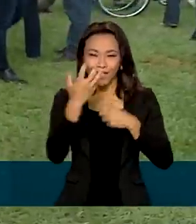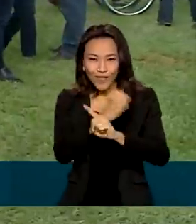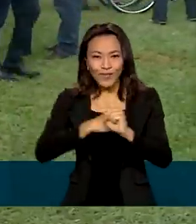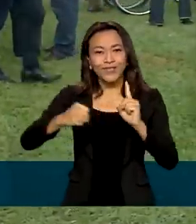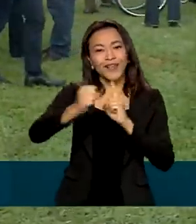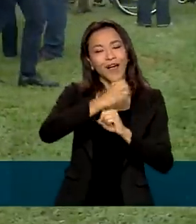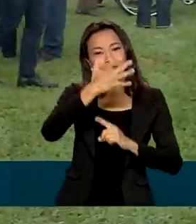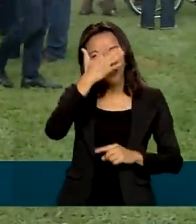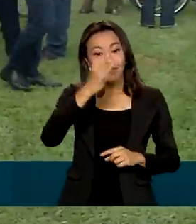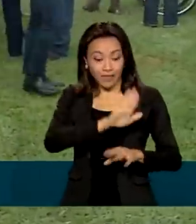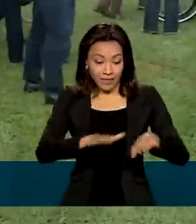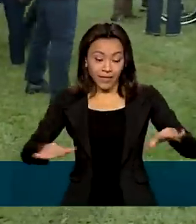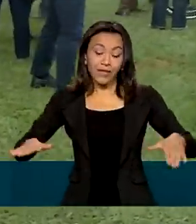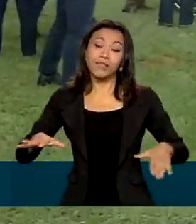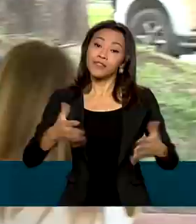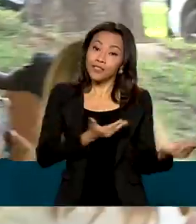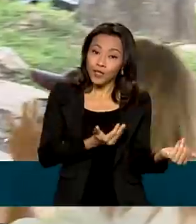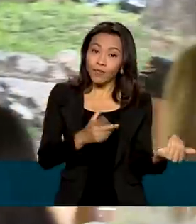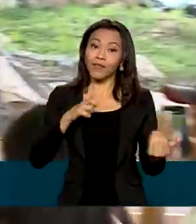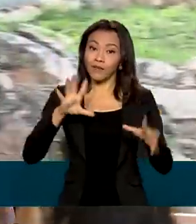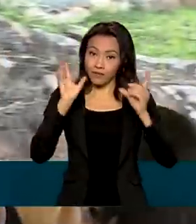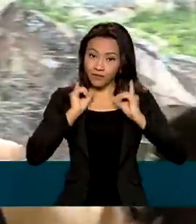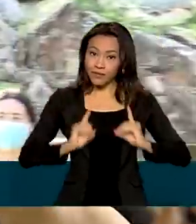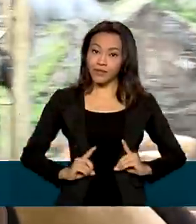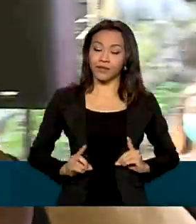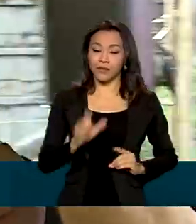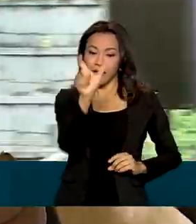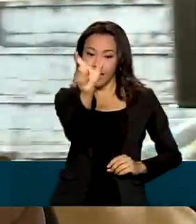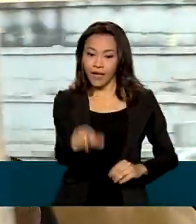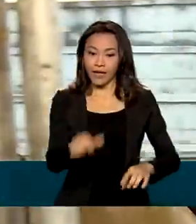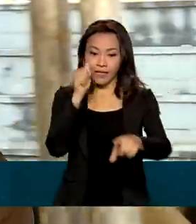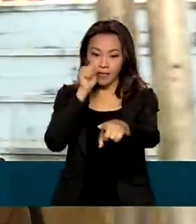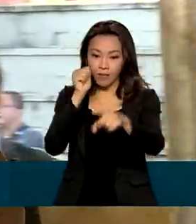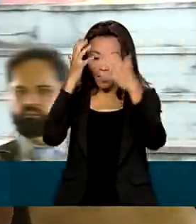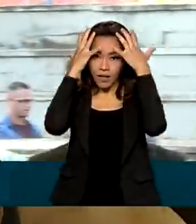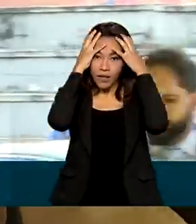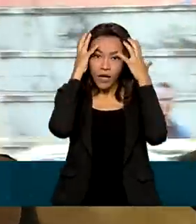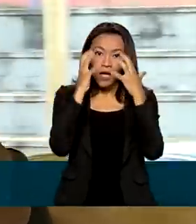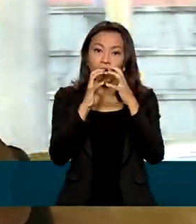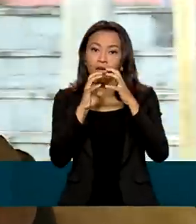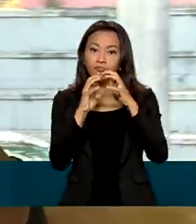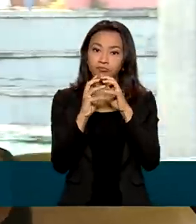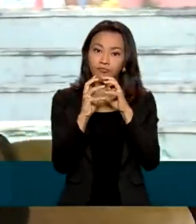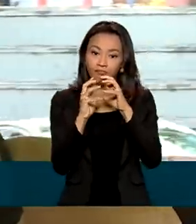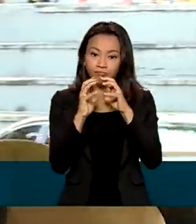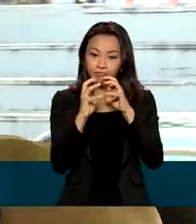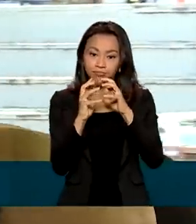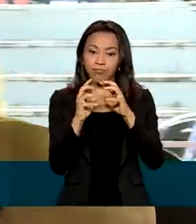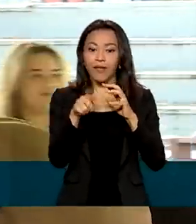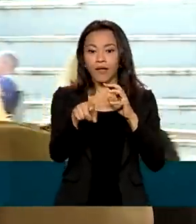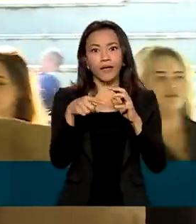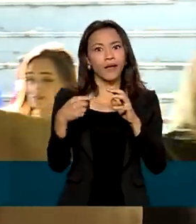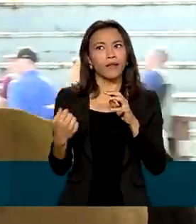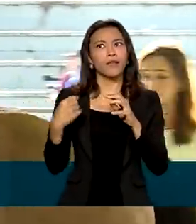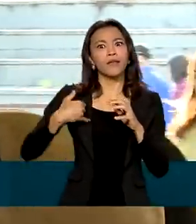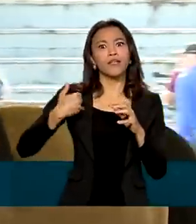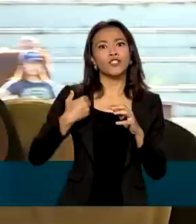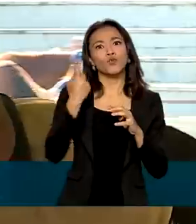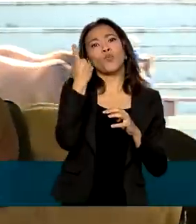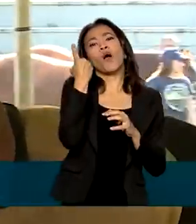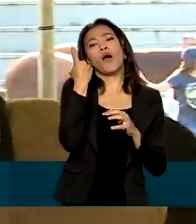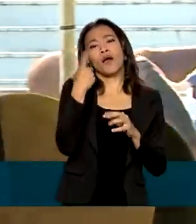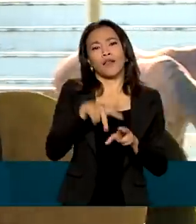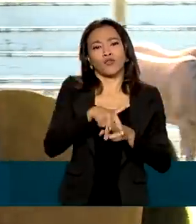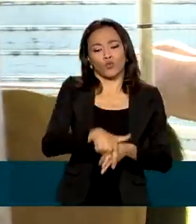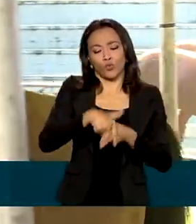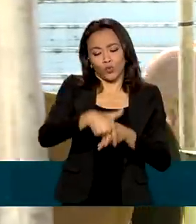deficiência, crianças e jovens com deficiência. A veridiana tem paralisia cerebral e pratica ecoterapia desde um ano e meio de idade,